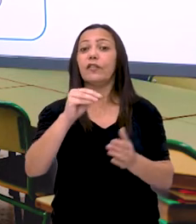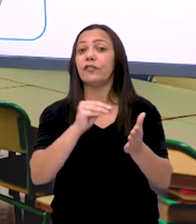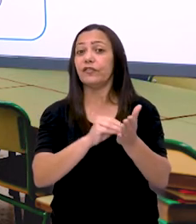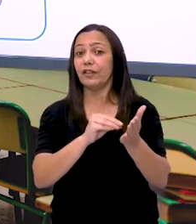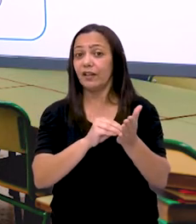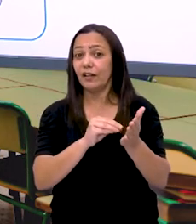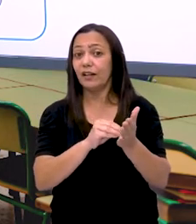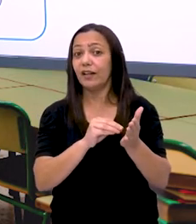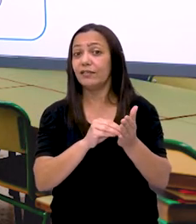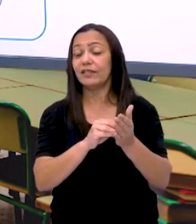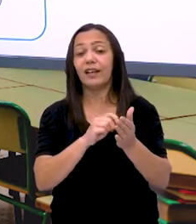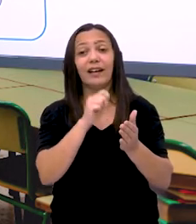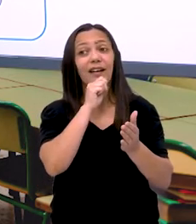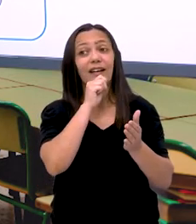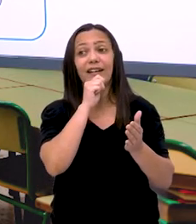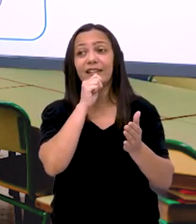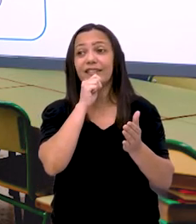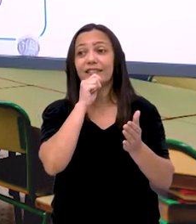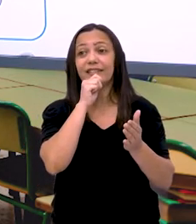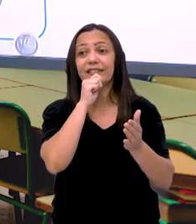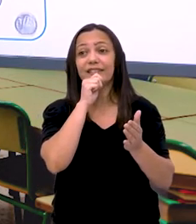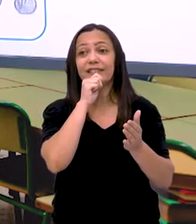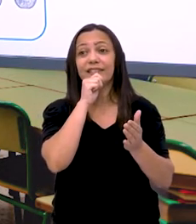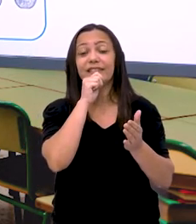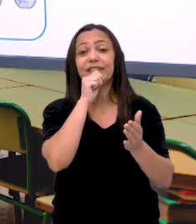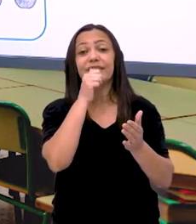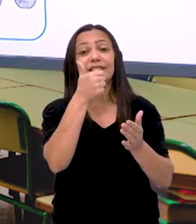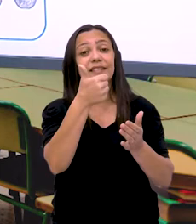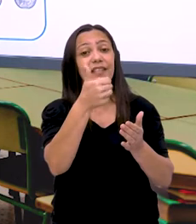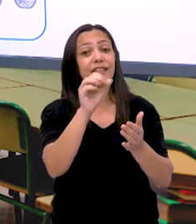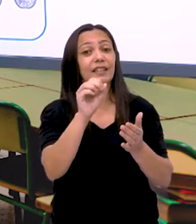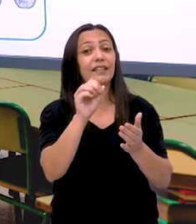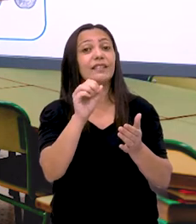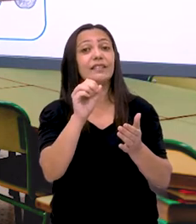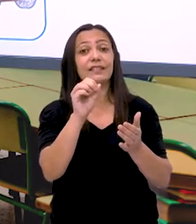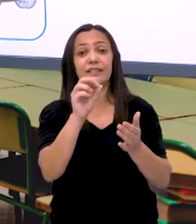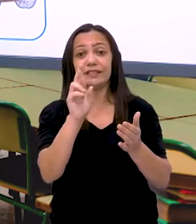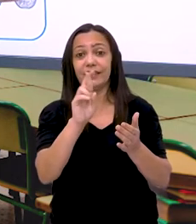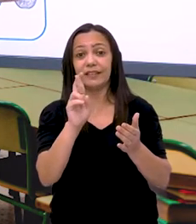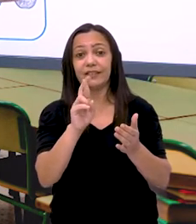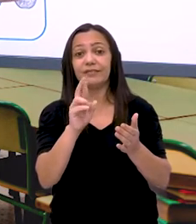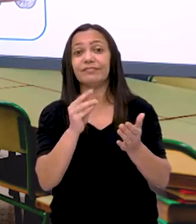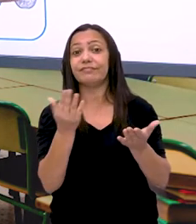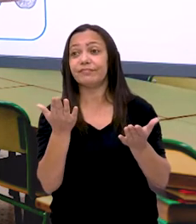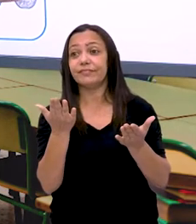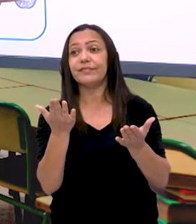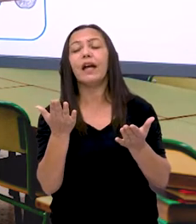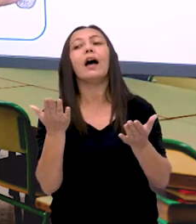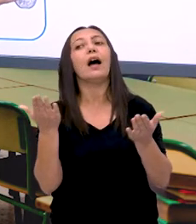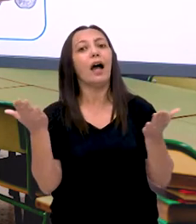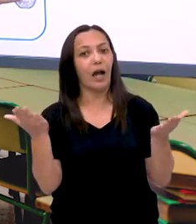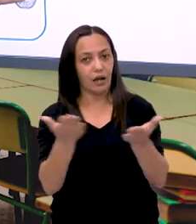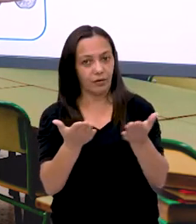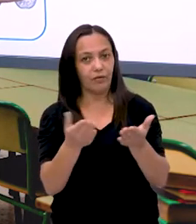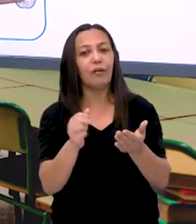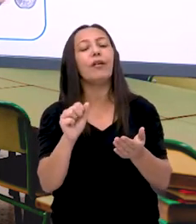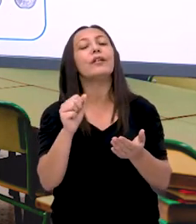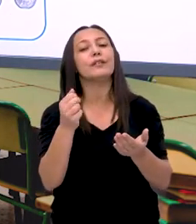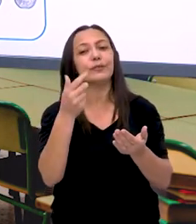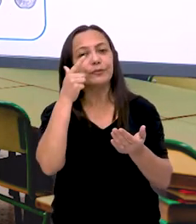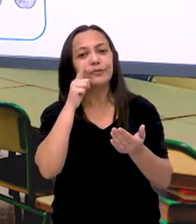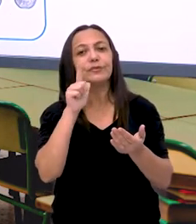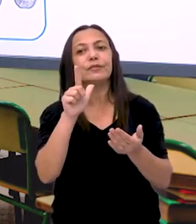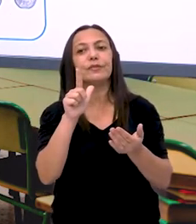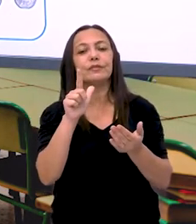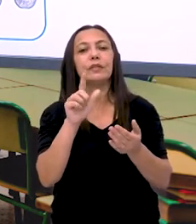Ainda não dá. Os vinte. Vinte. Ó. Agora sim. Dez. Certo? Dez reais.